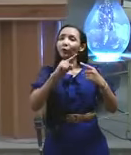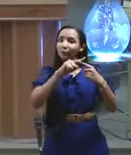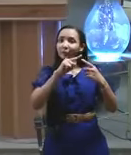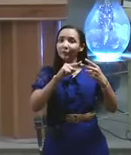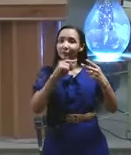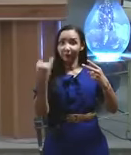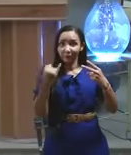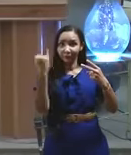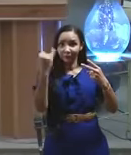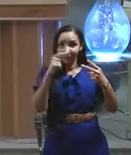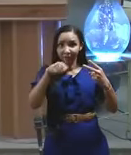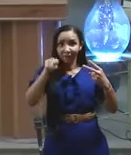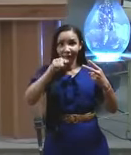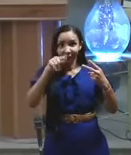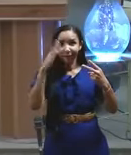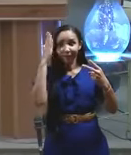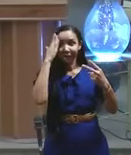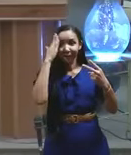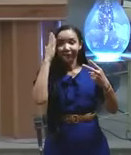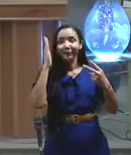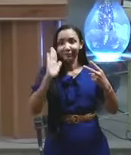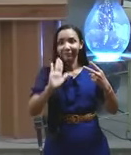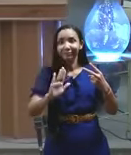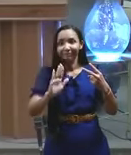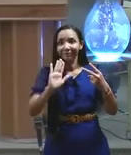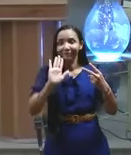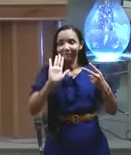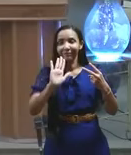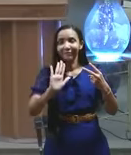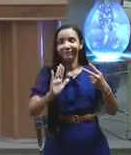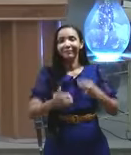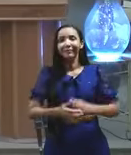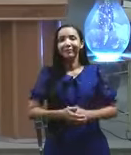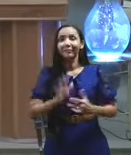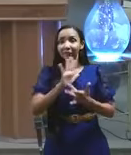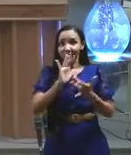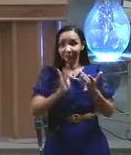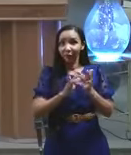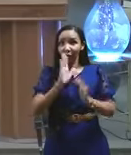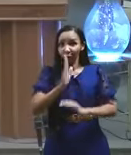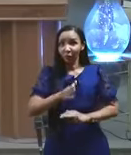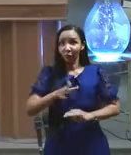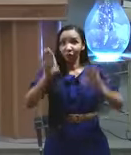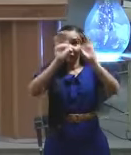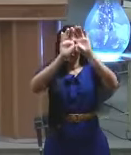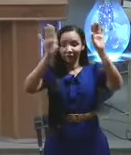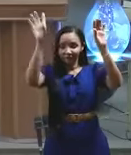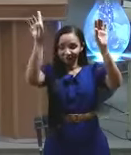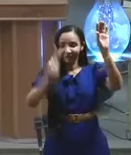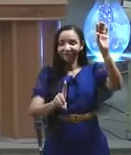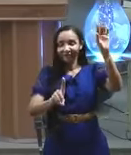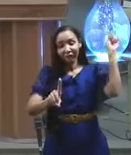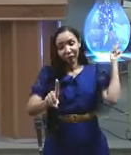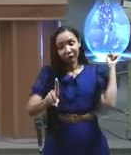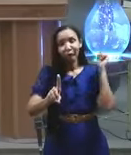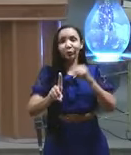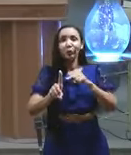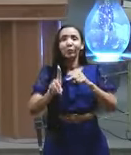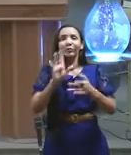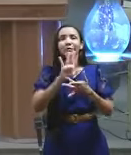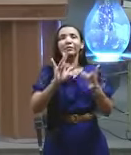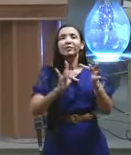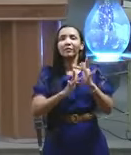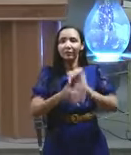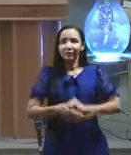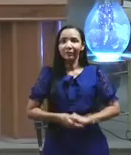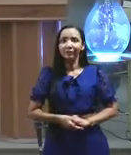apontamento só duas coisinhas para você entender que ele chegou diga comigo ele chegou não mais grite